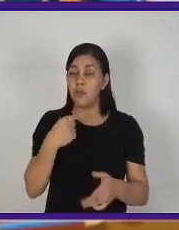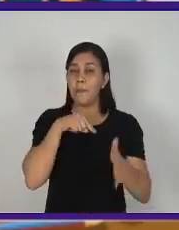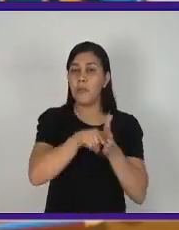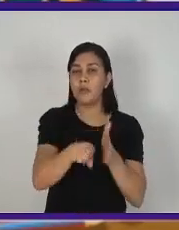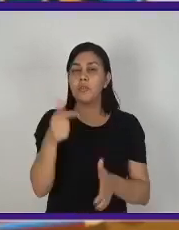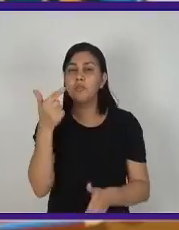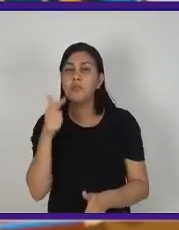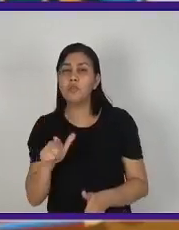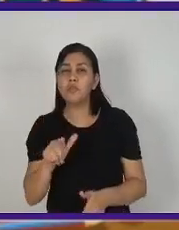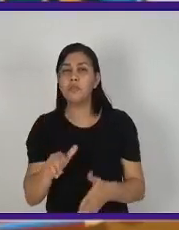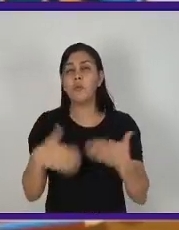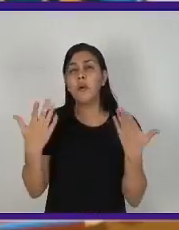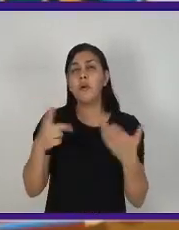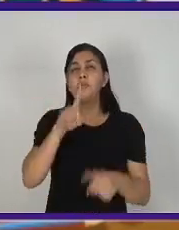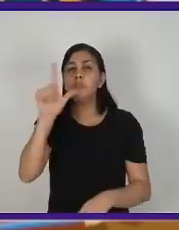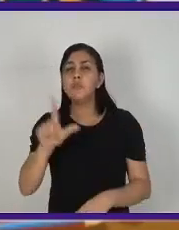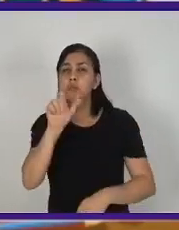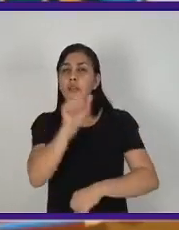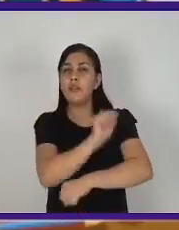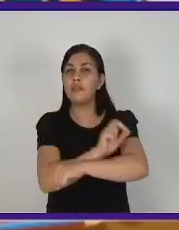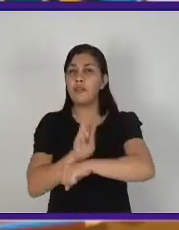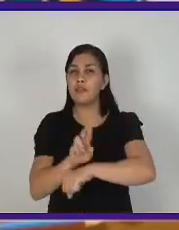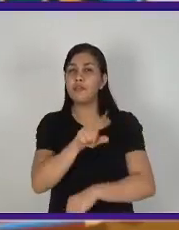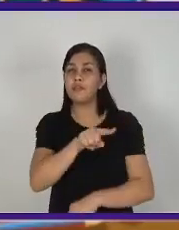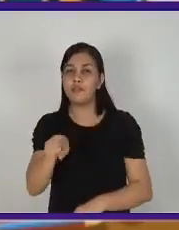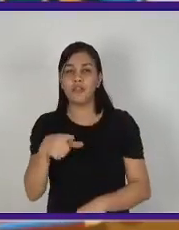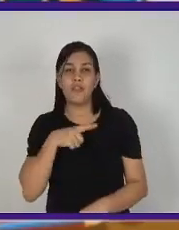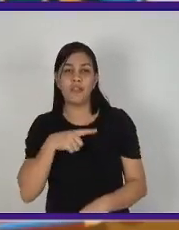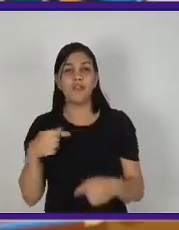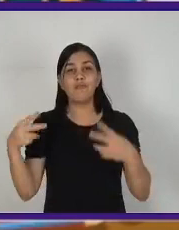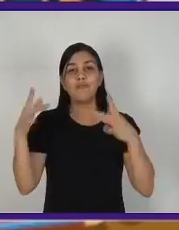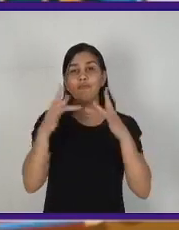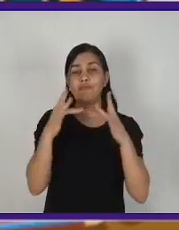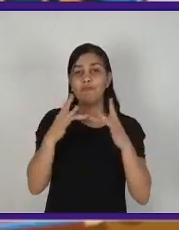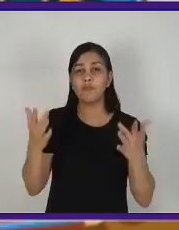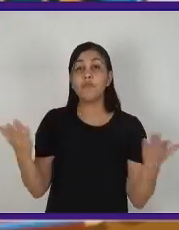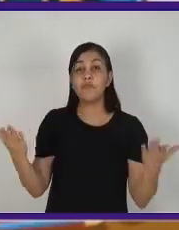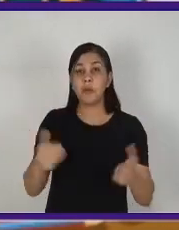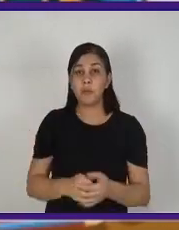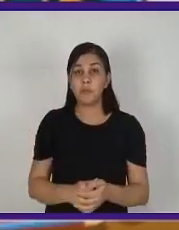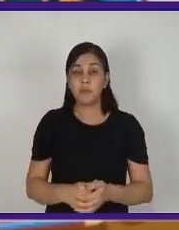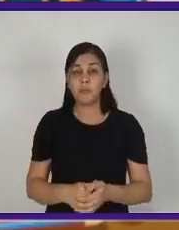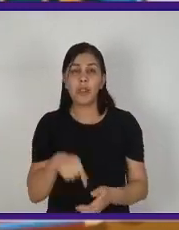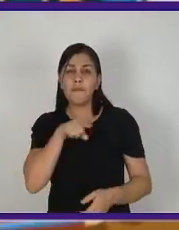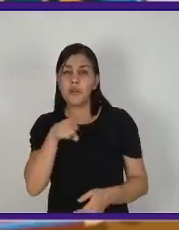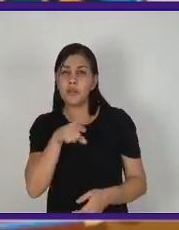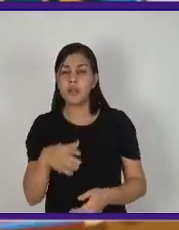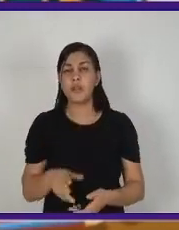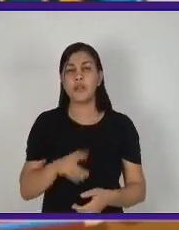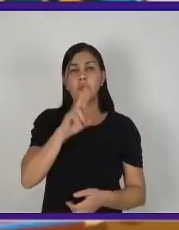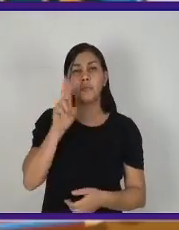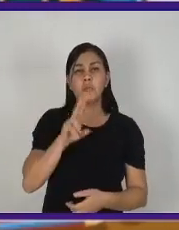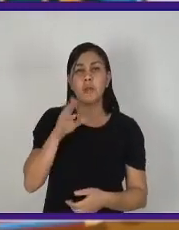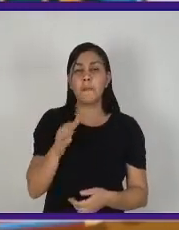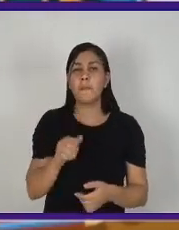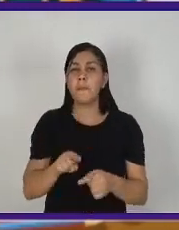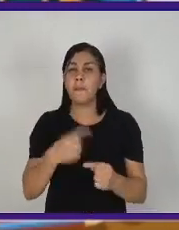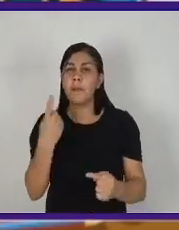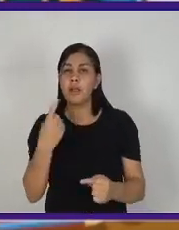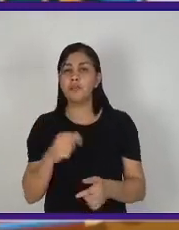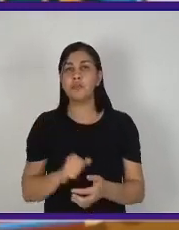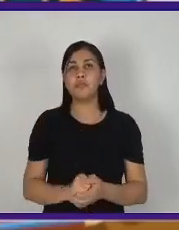vocês. Que tipo de literatura e arte você tem contato? Você consome mais produtos aqui no Brasil, né?